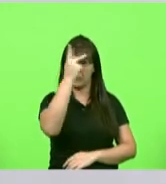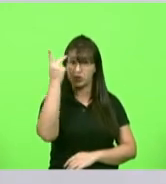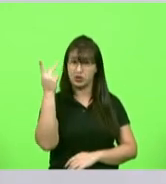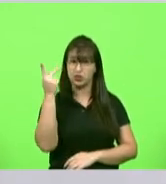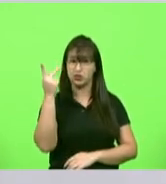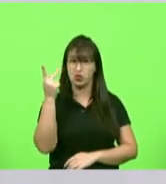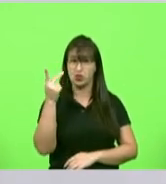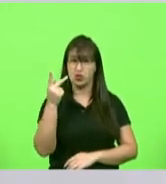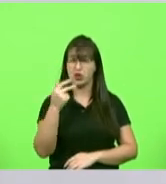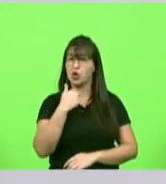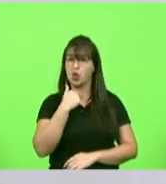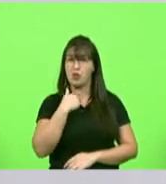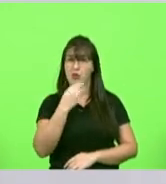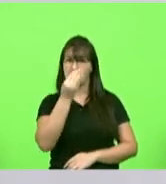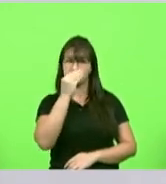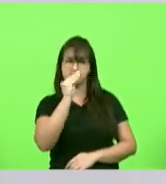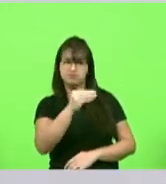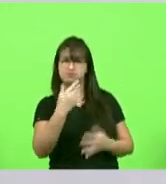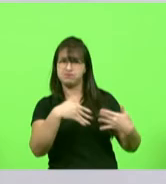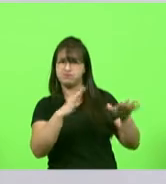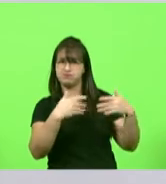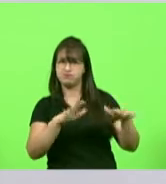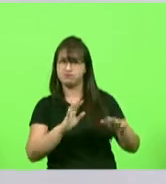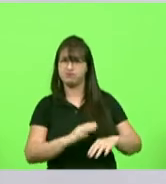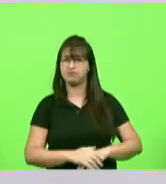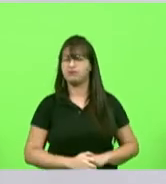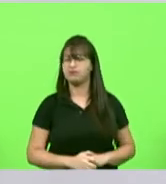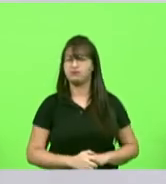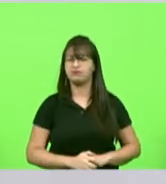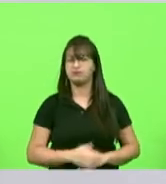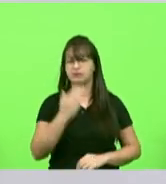pode ficar sem uma solução obrigado presidente